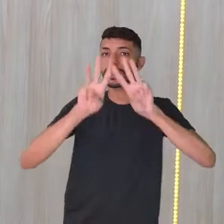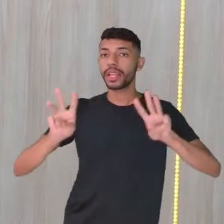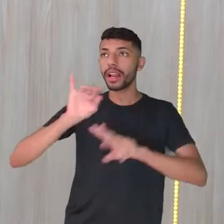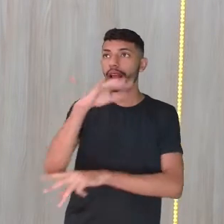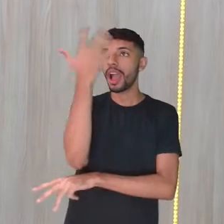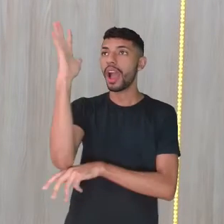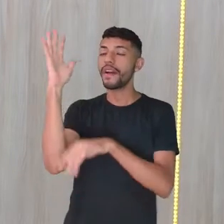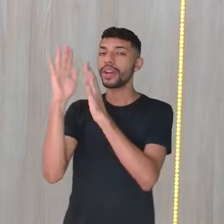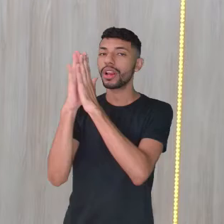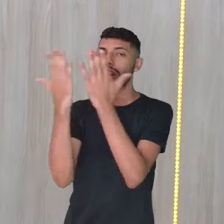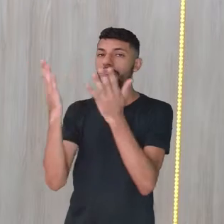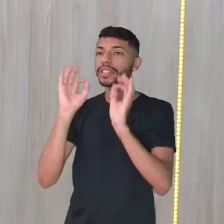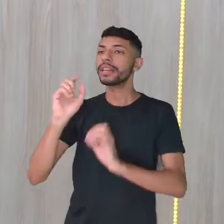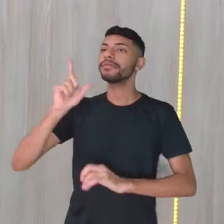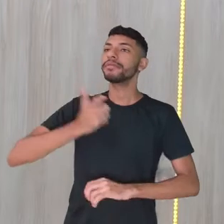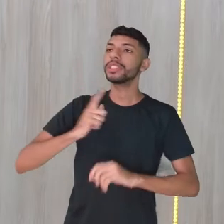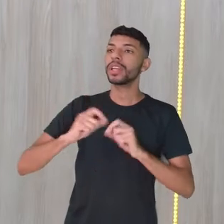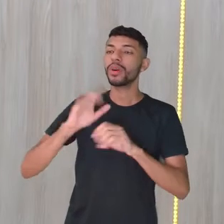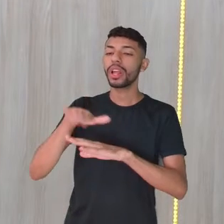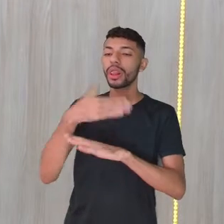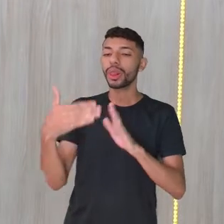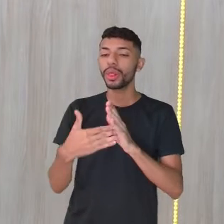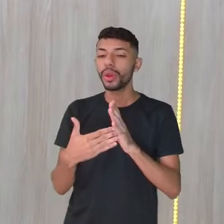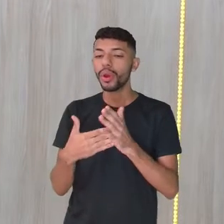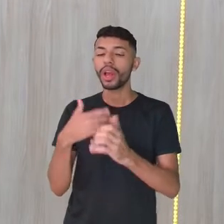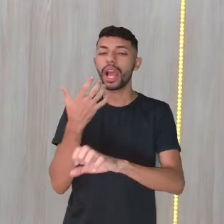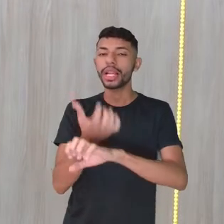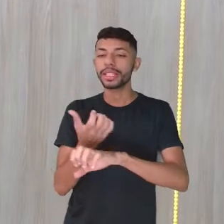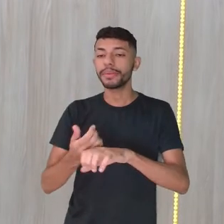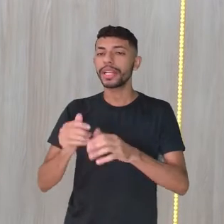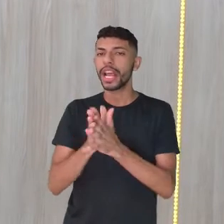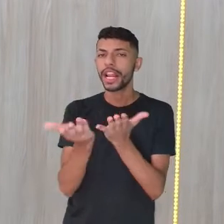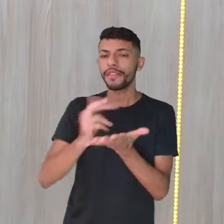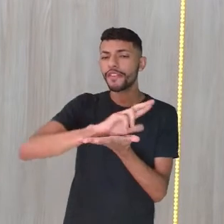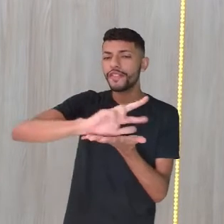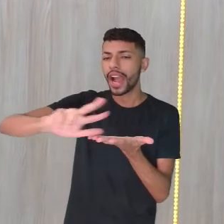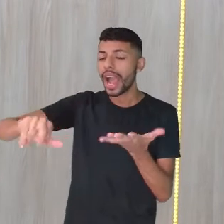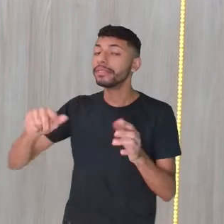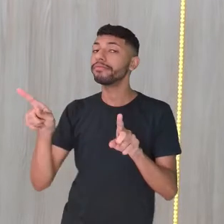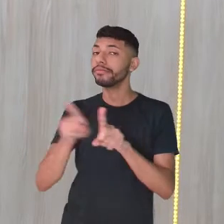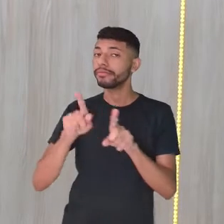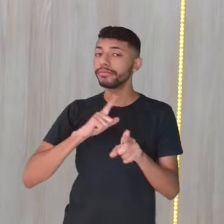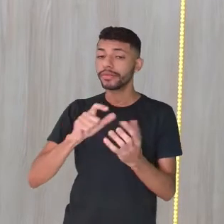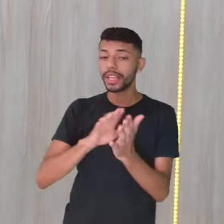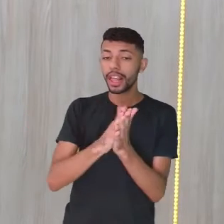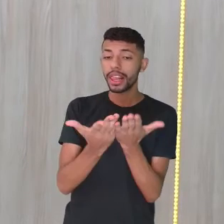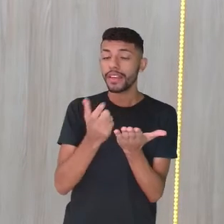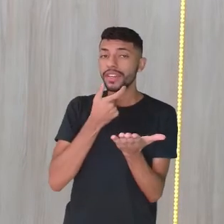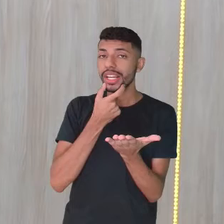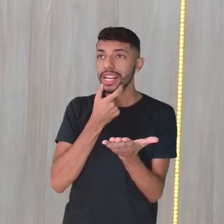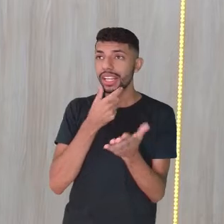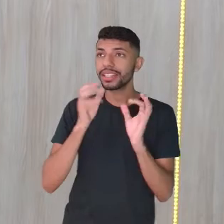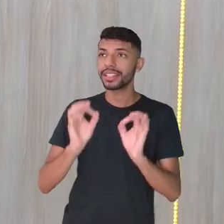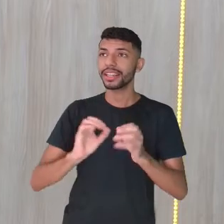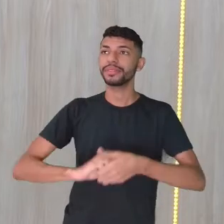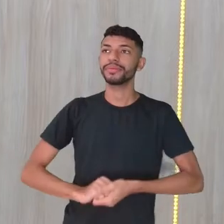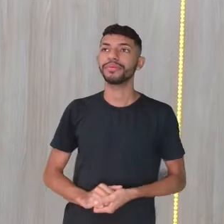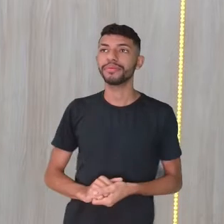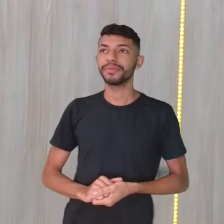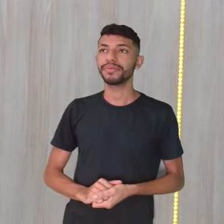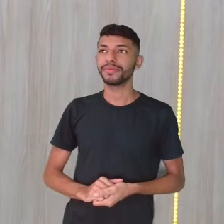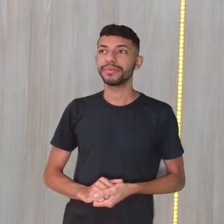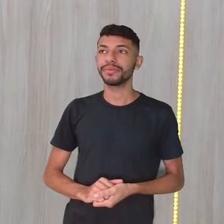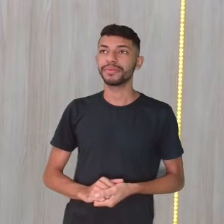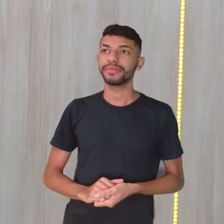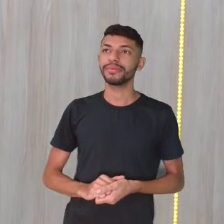biblioteca online, que tem livros de todas as disciplinas, inclusive em inglês, livros em inglês, não somente para didáticos. E, de